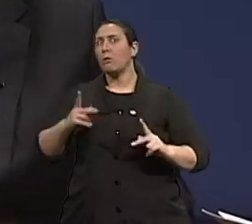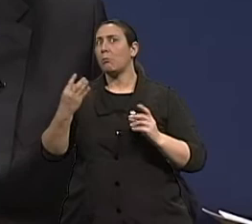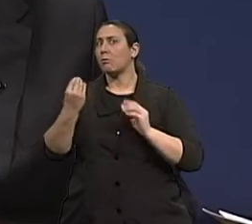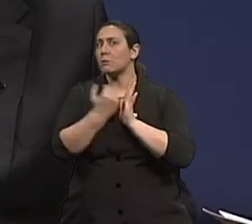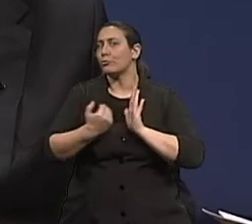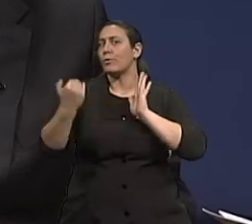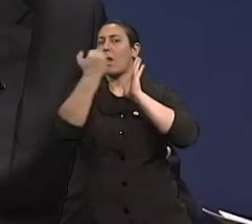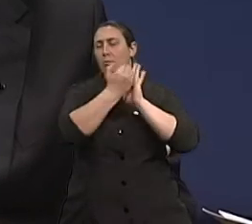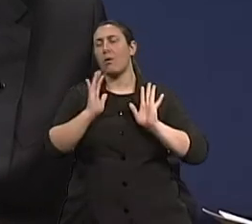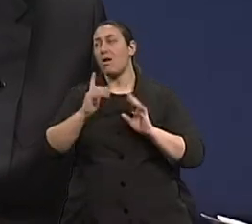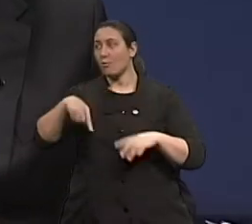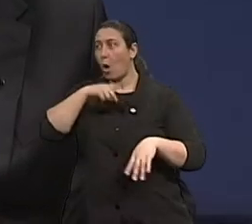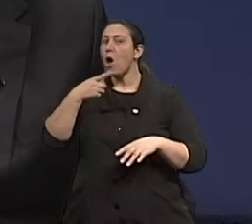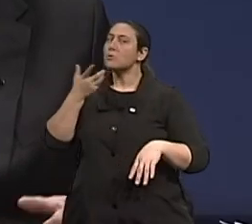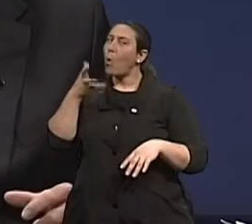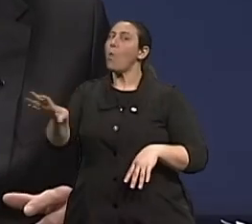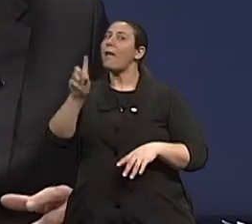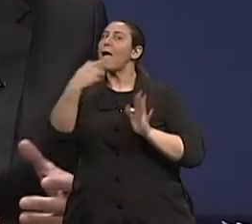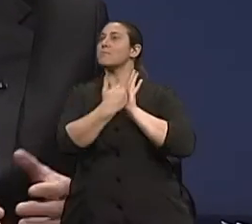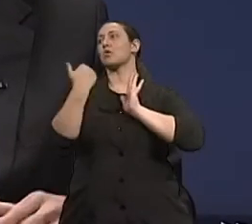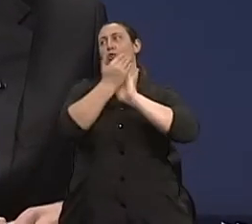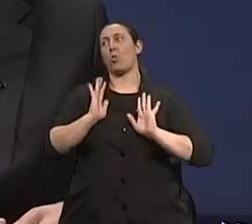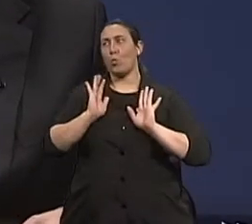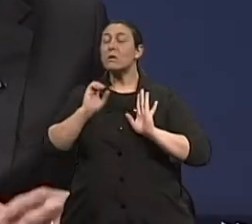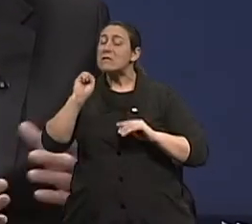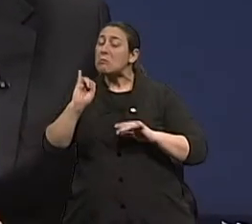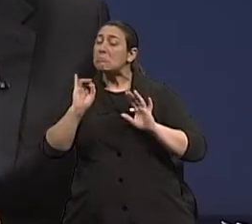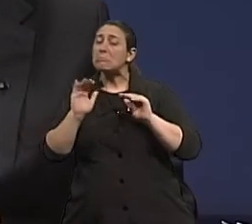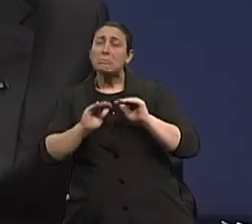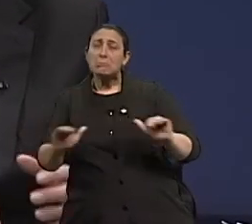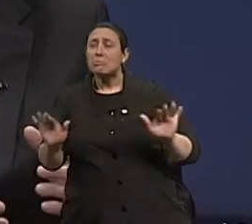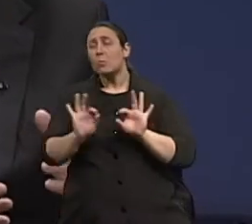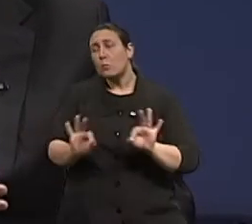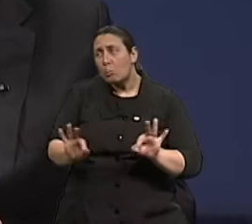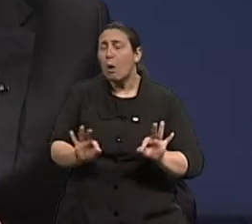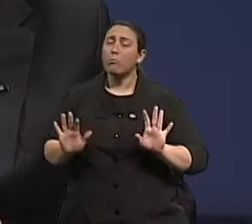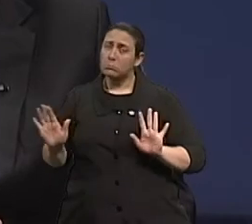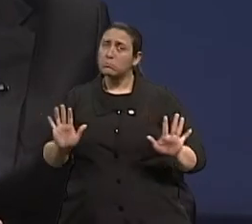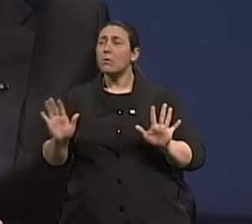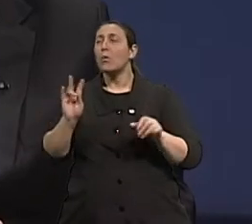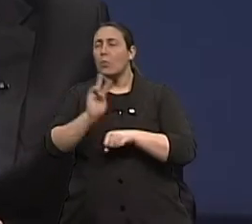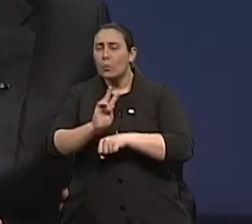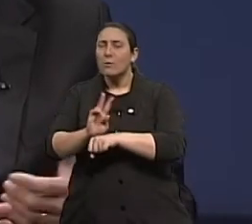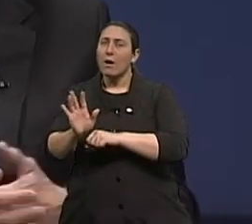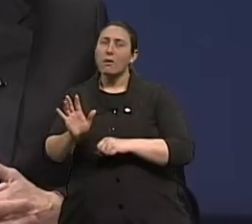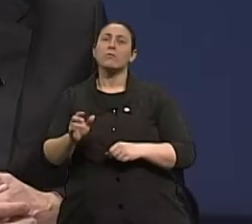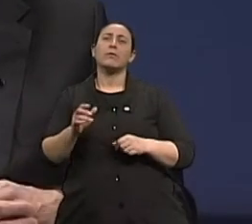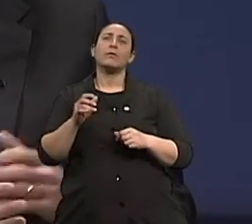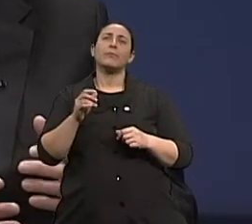O problema é o excesso de. Então existe, eu acho assim, muito Marx em função do vinho. É isso que eu queria que o senhor falasse. É,